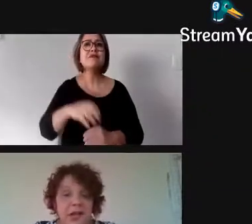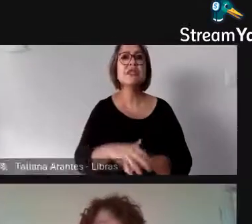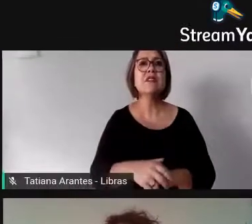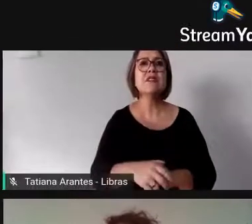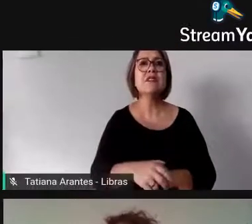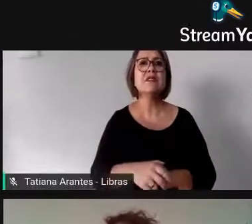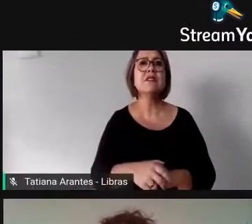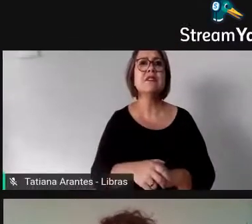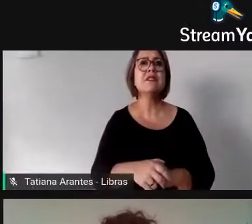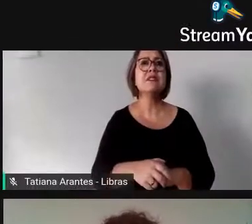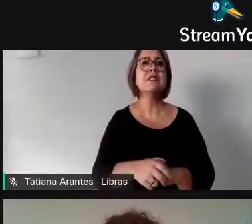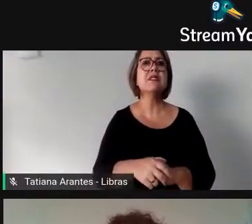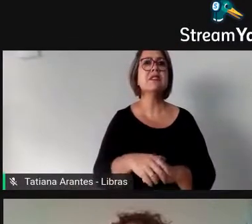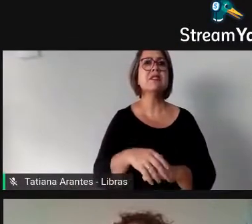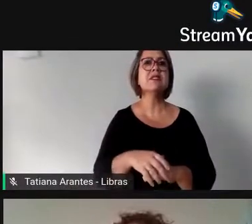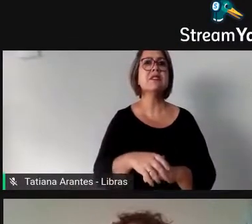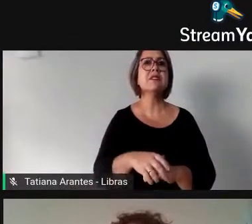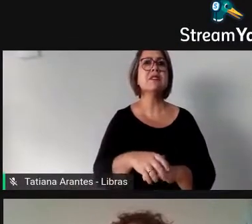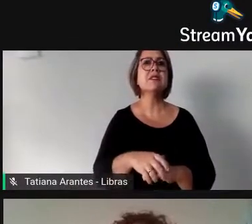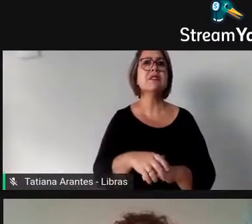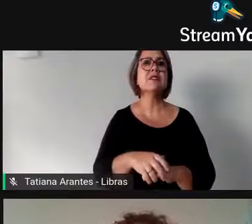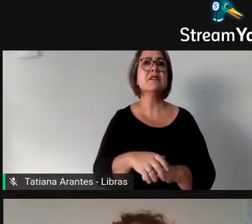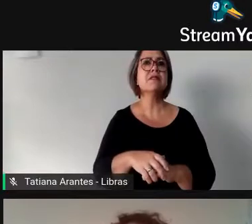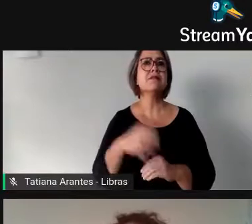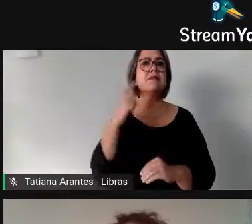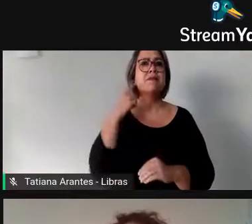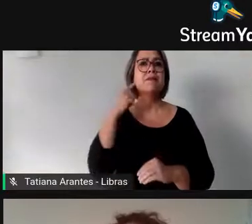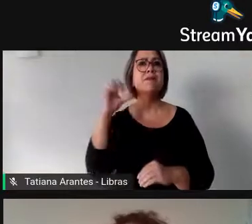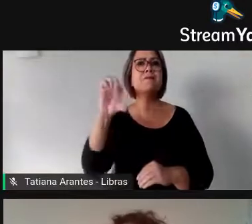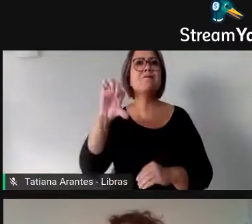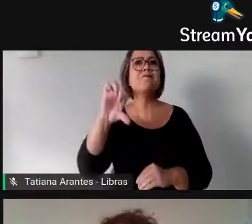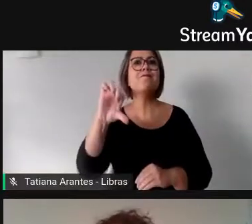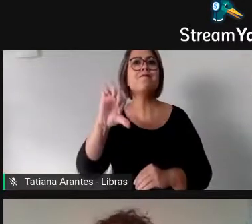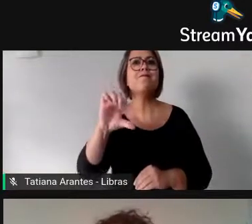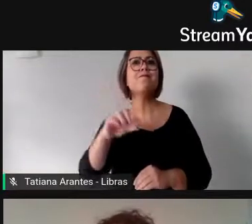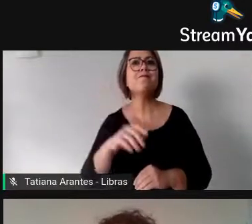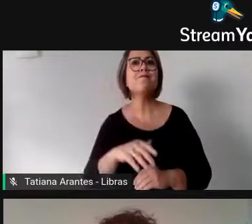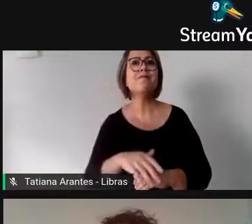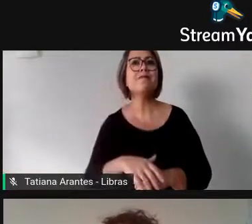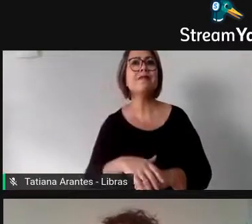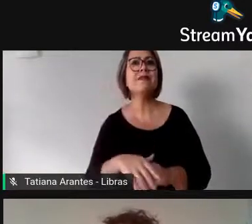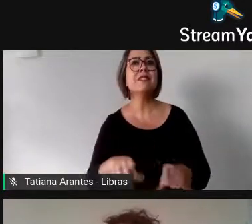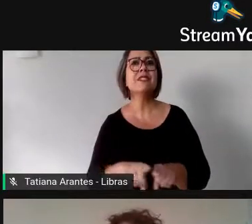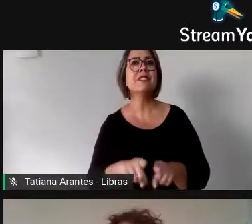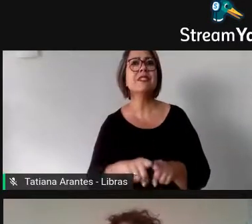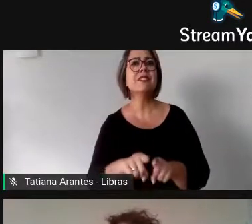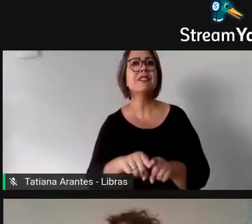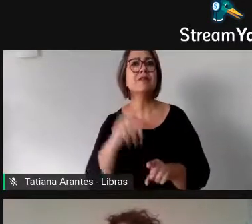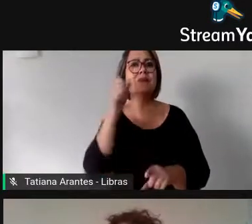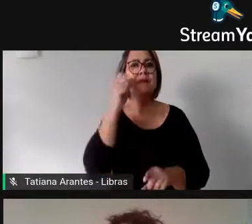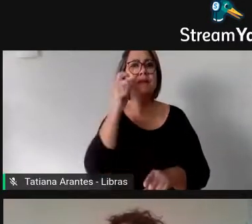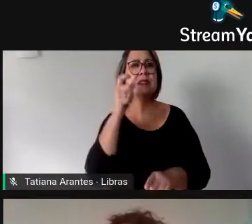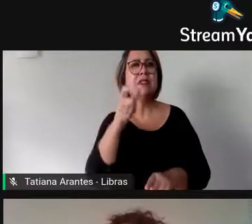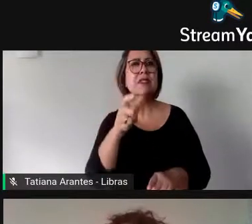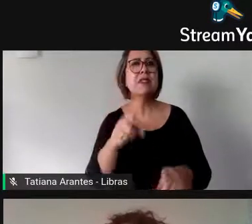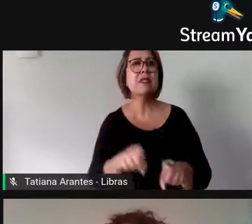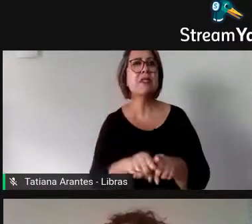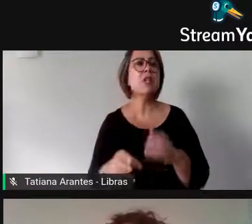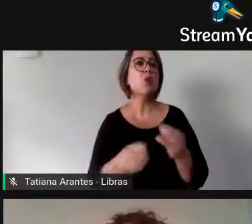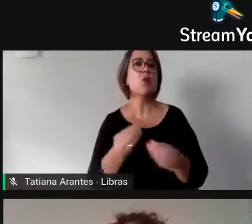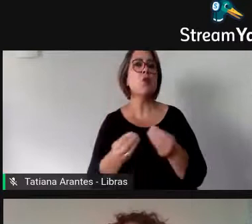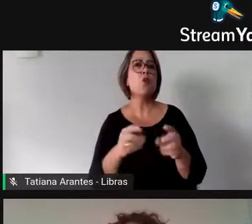Legislativas, elas têm feito, sim, a diferença, e é interessante, se você pegar alguns estudos, você vai